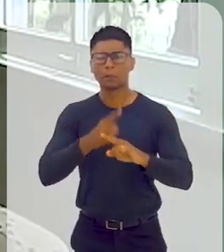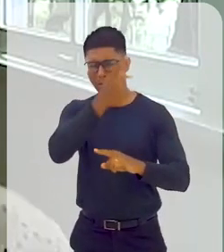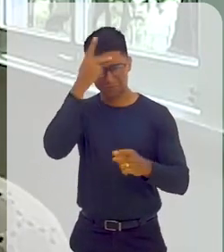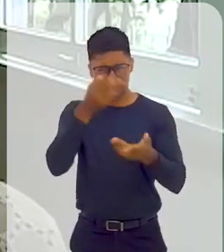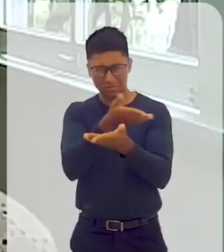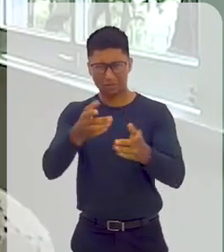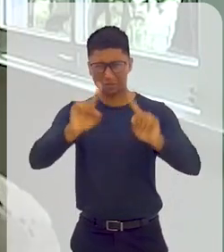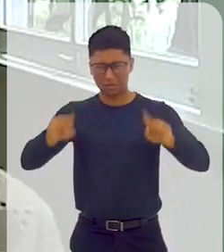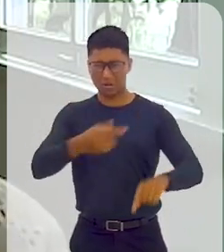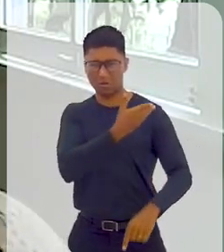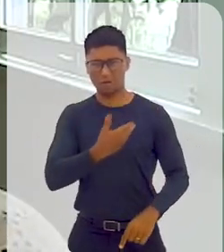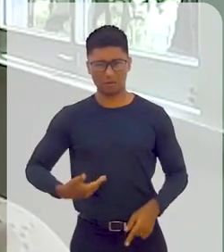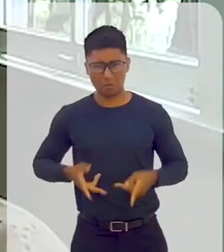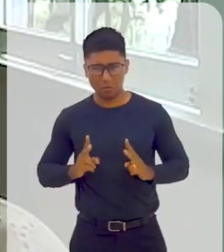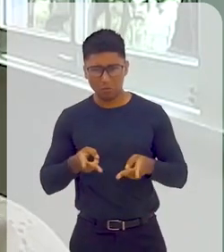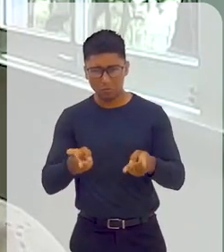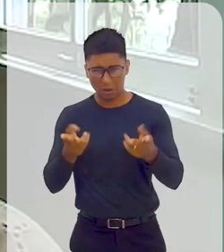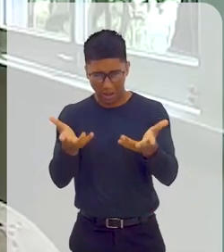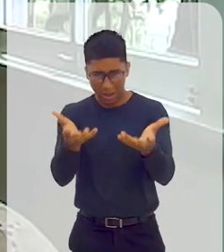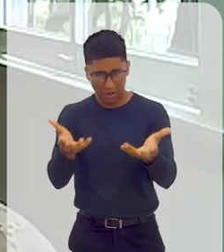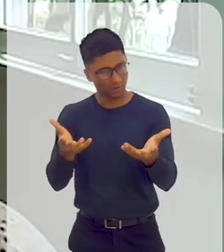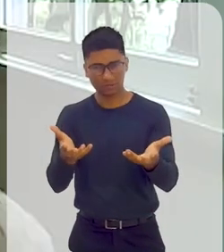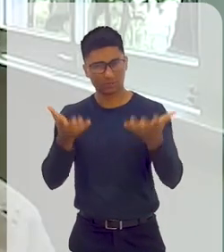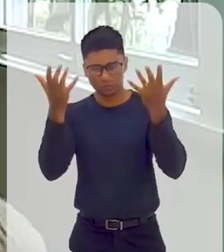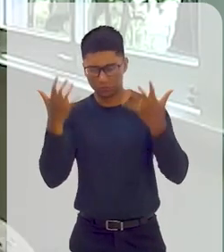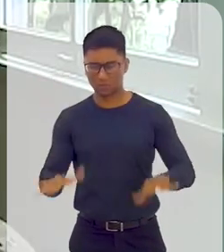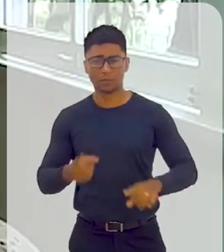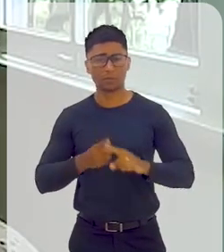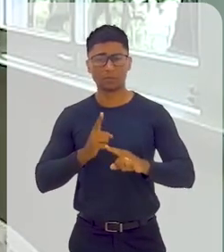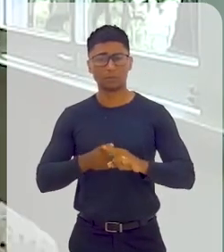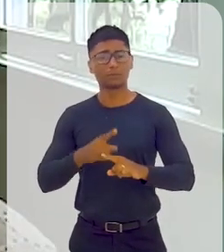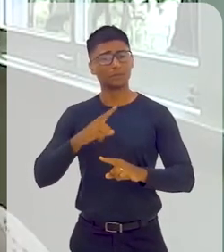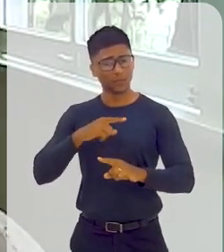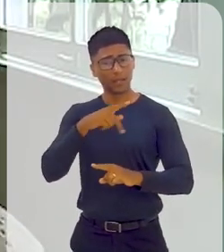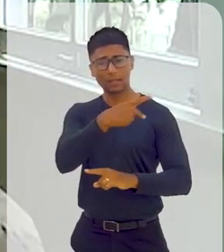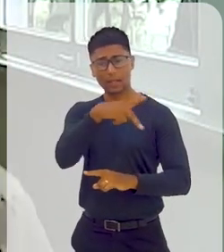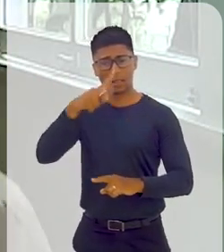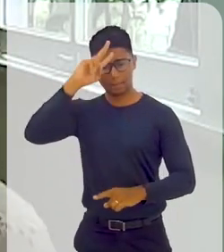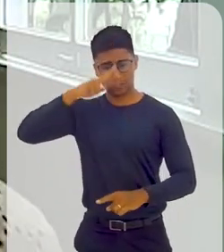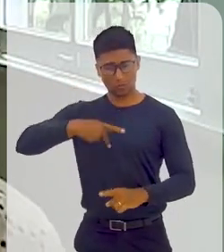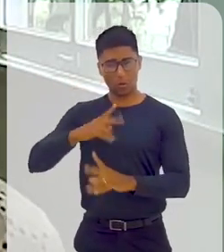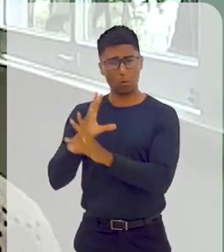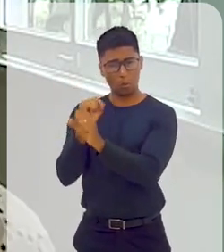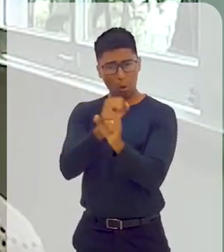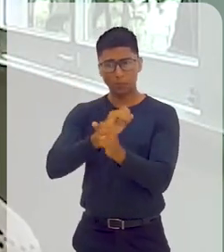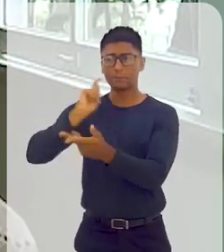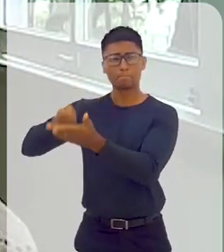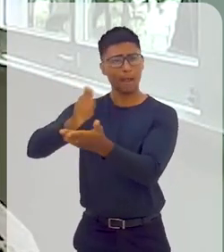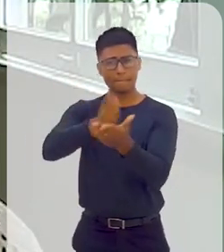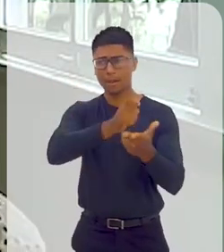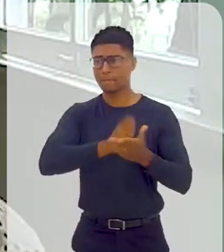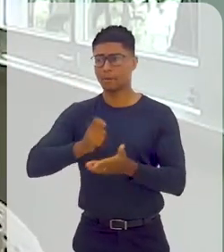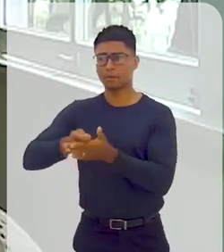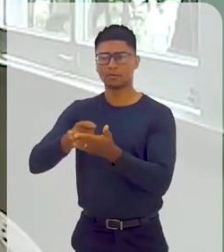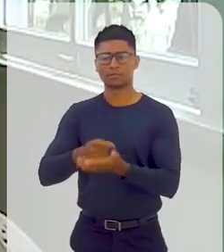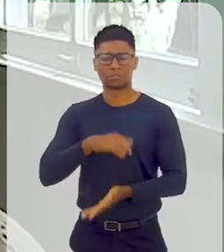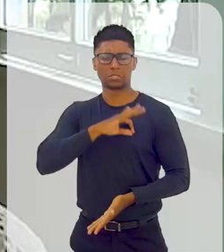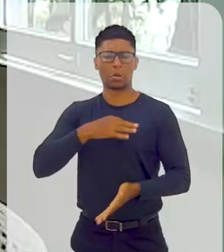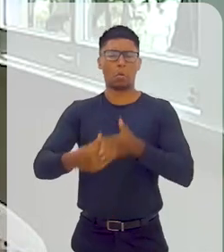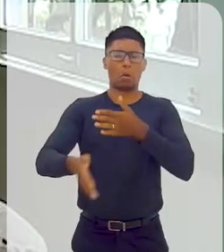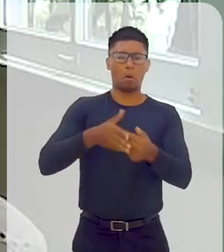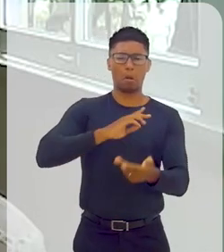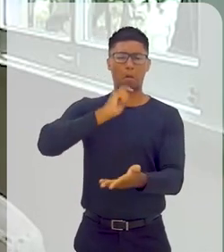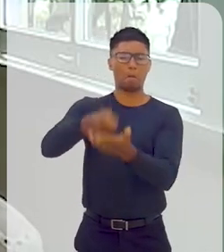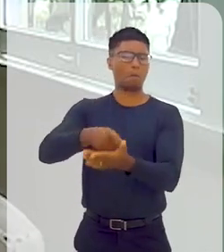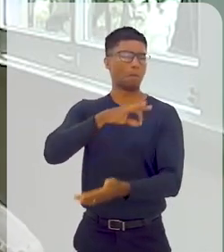não é bem remunerado? A pessoa também tem as suas contas para pagar, não é qualquer dinheirinho que vai ajudar, não é por